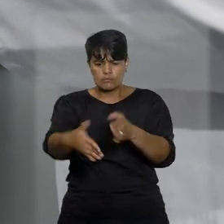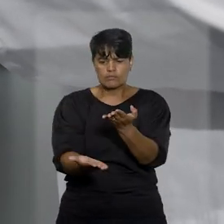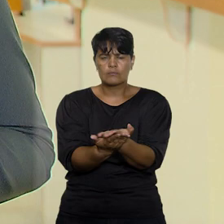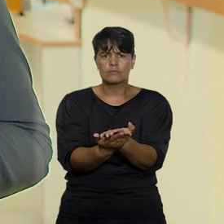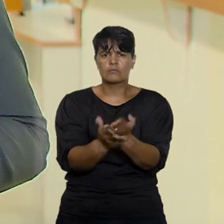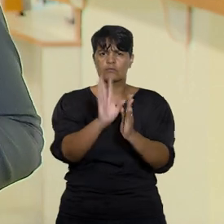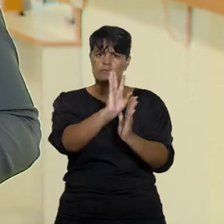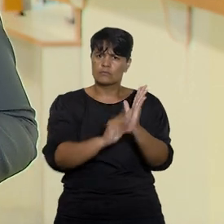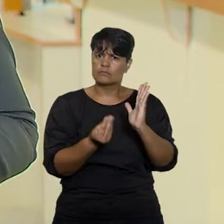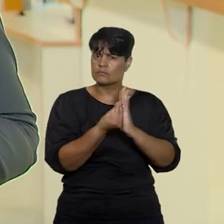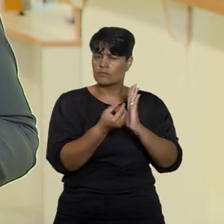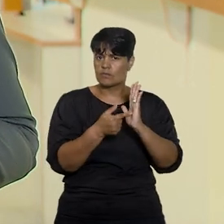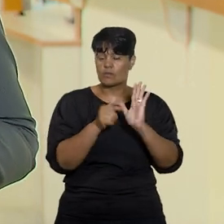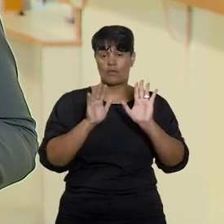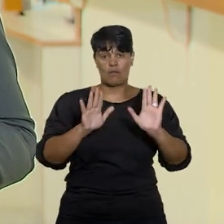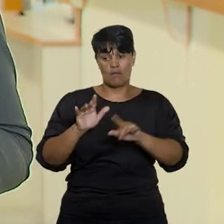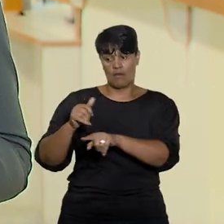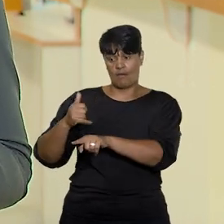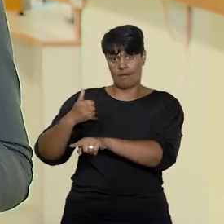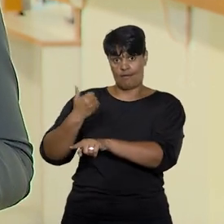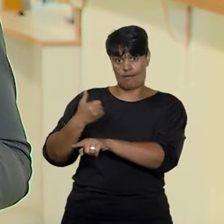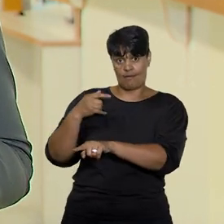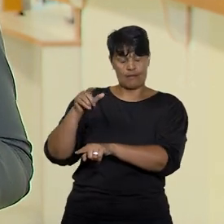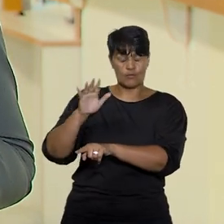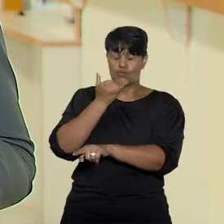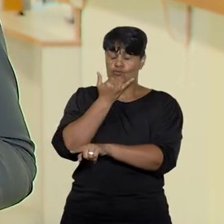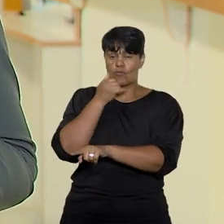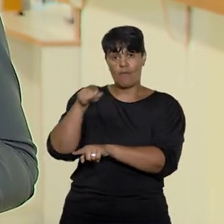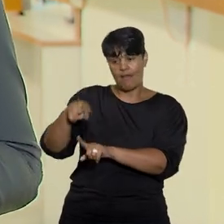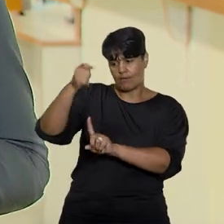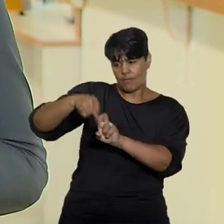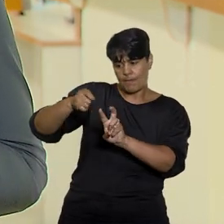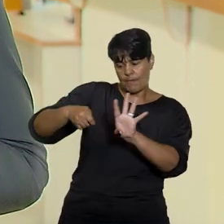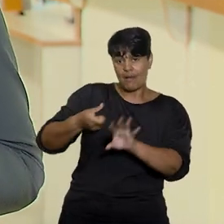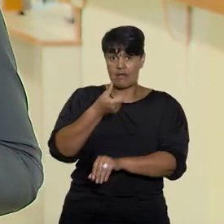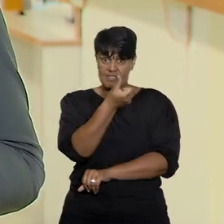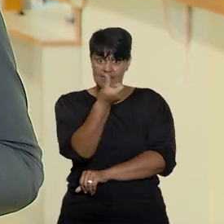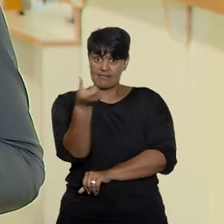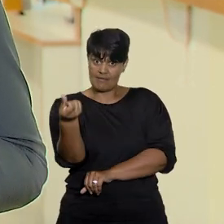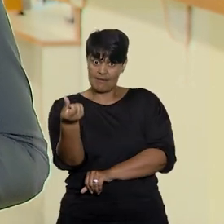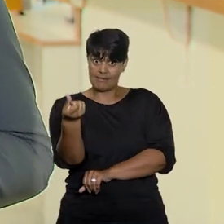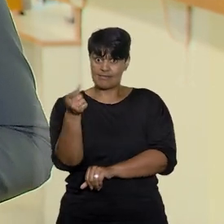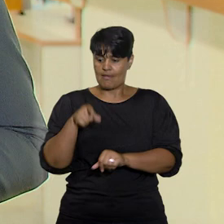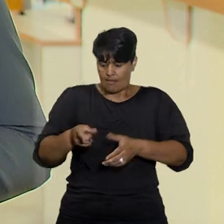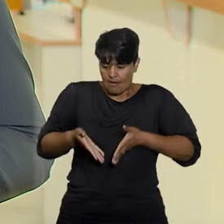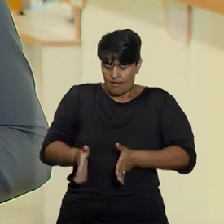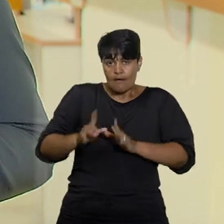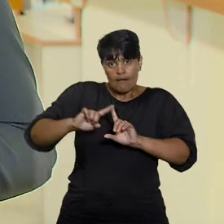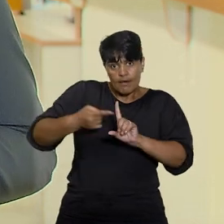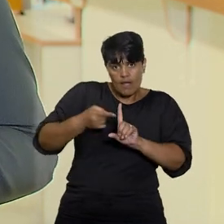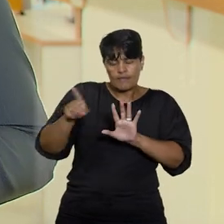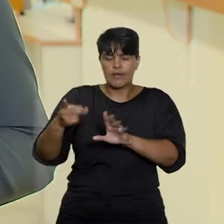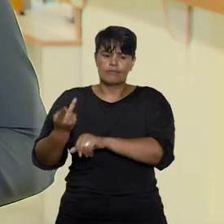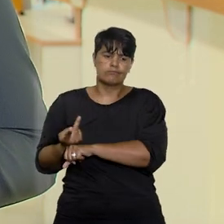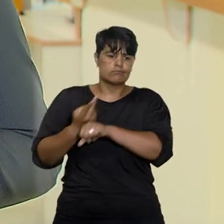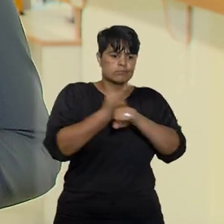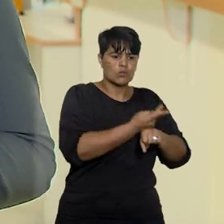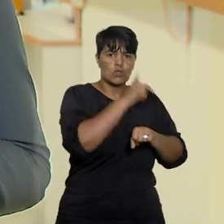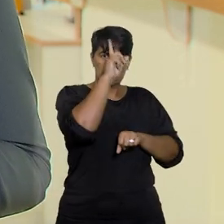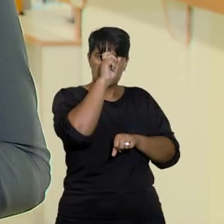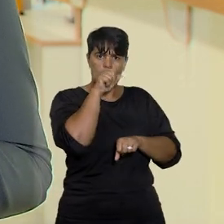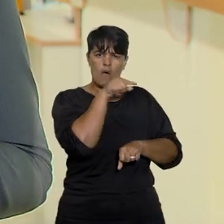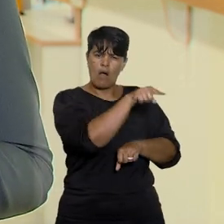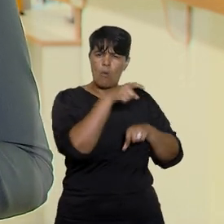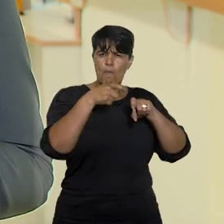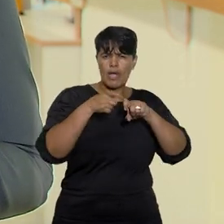autos. A paciente teria aproximadamente 16 semanas de gravidez quando passou mal e procurou o hospital. Durante o atendimento,